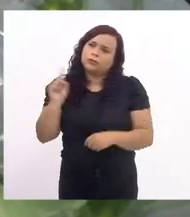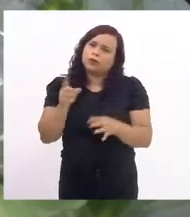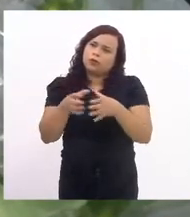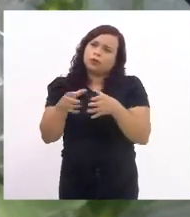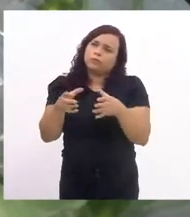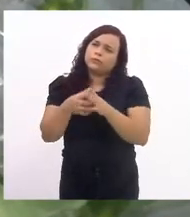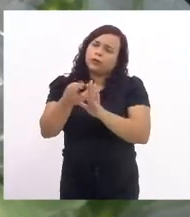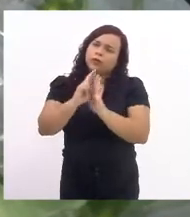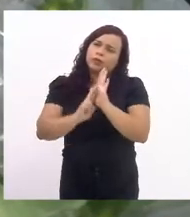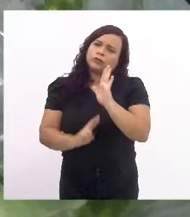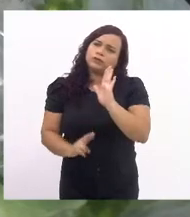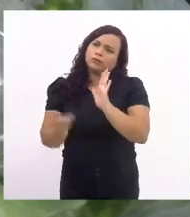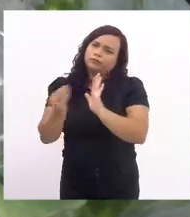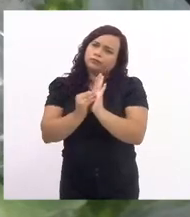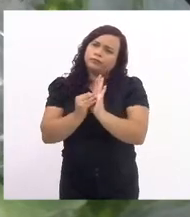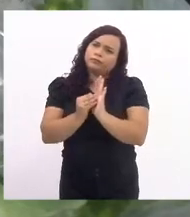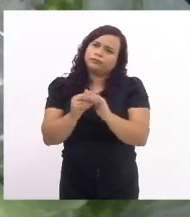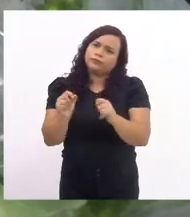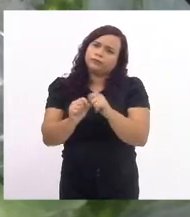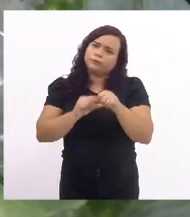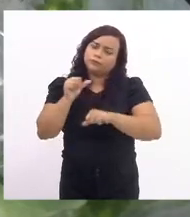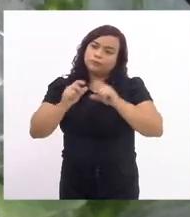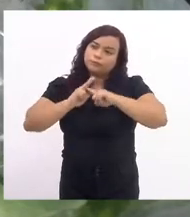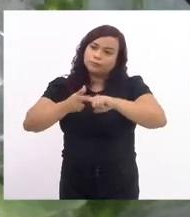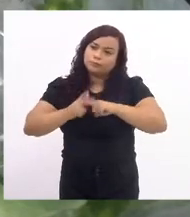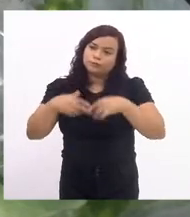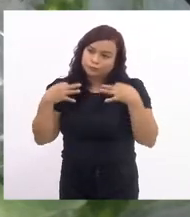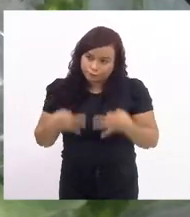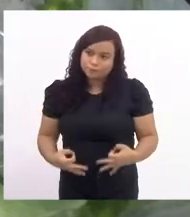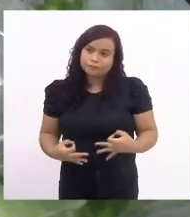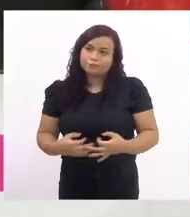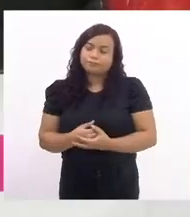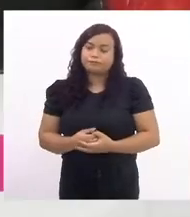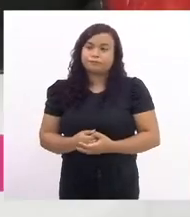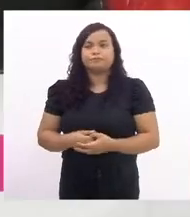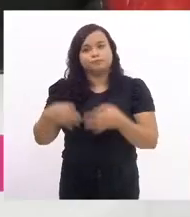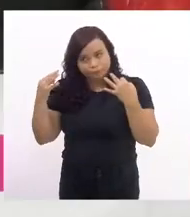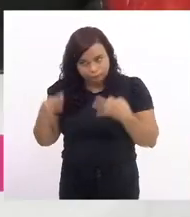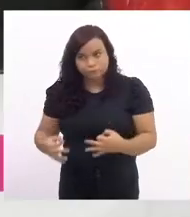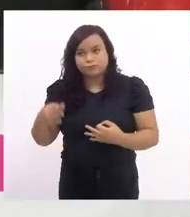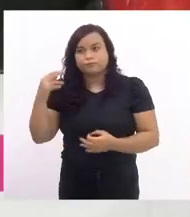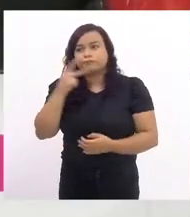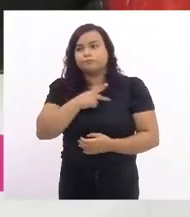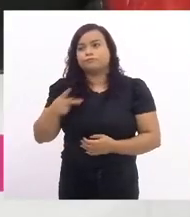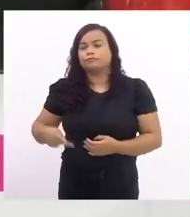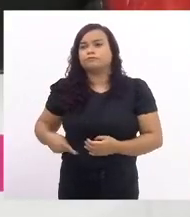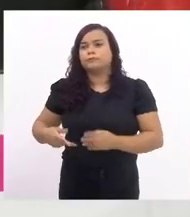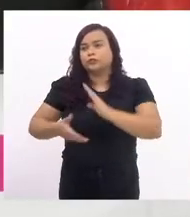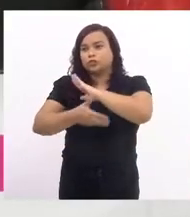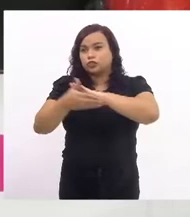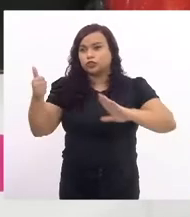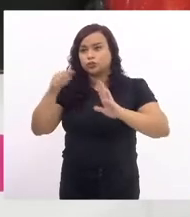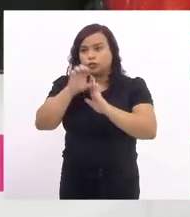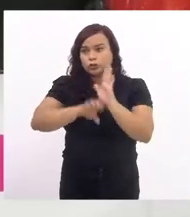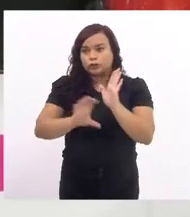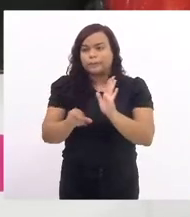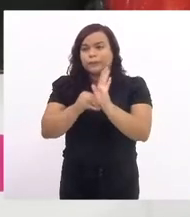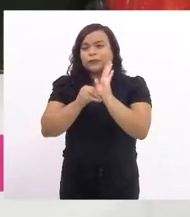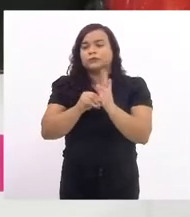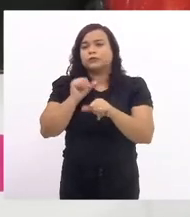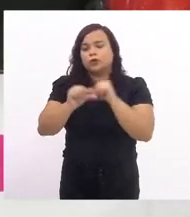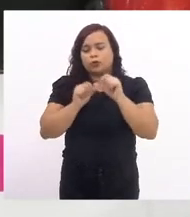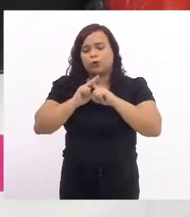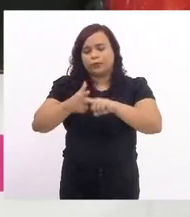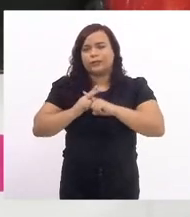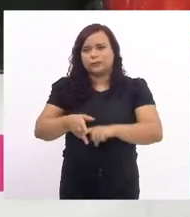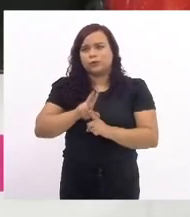redação, fazer a devida correção, perfeito, presidente? Perfeito, então retirada a emenda e será feita